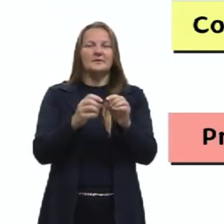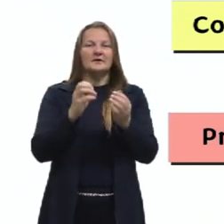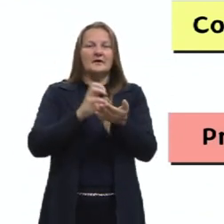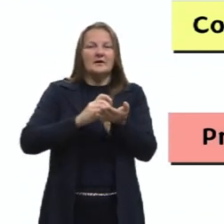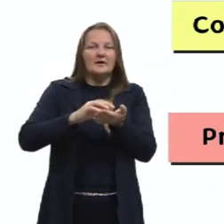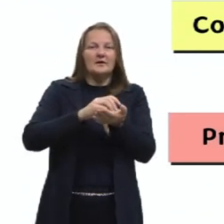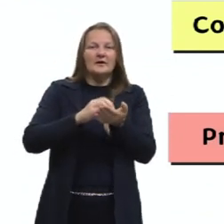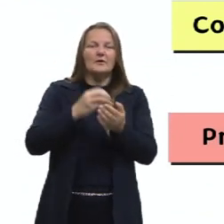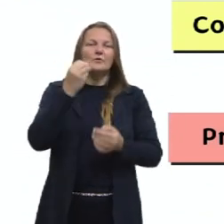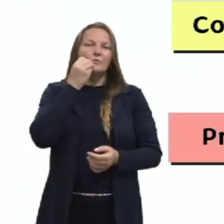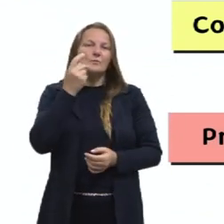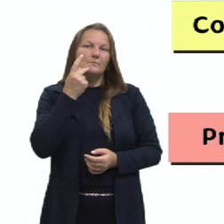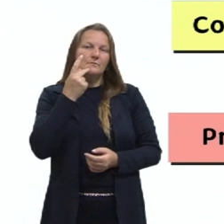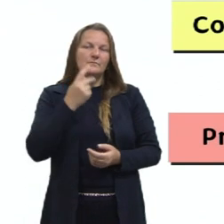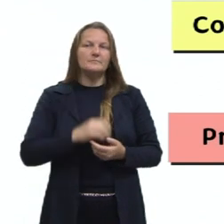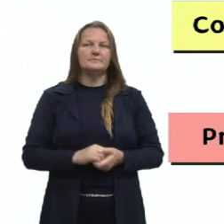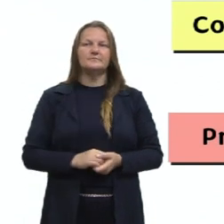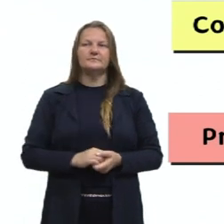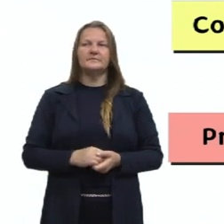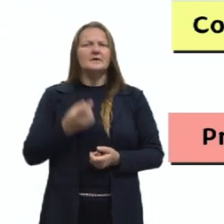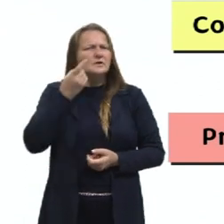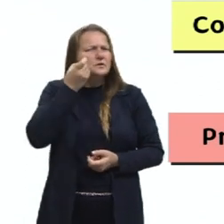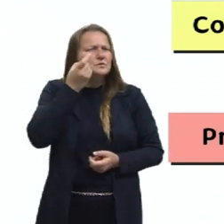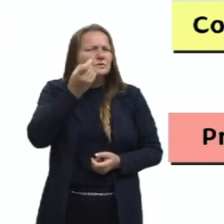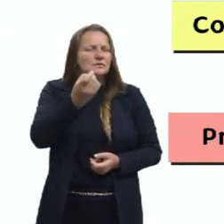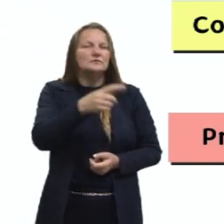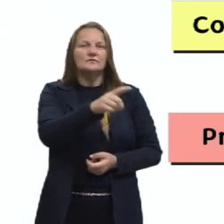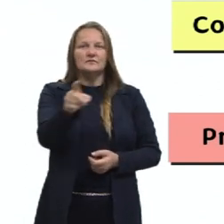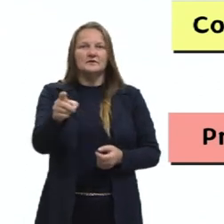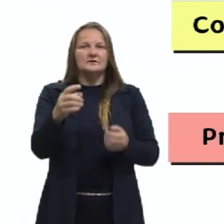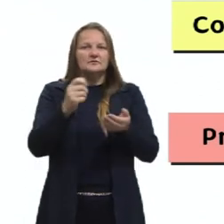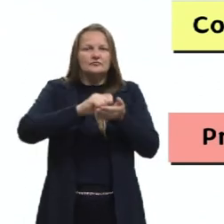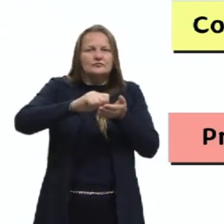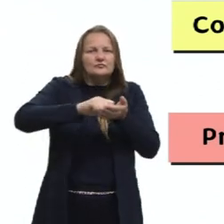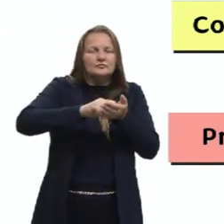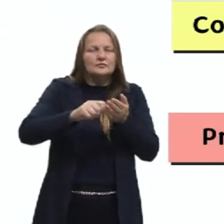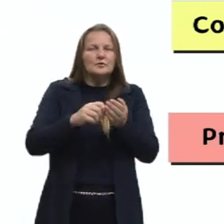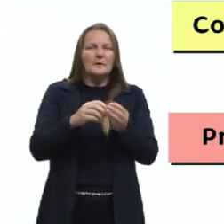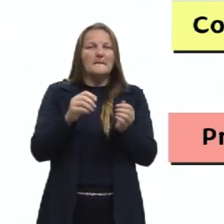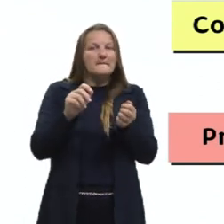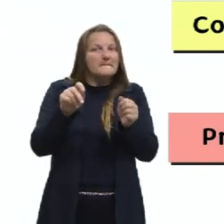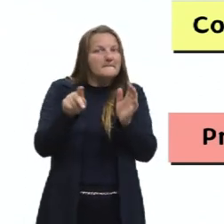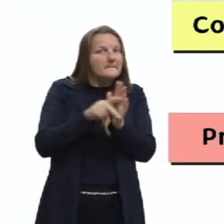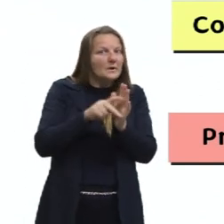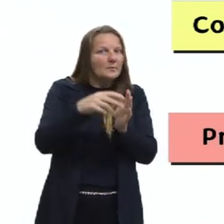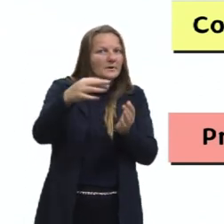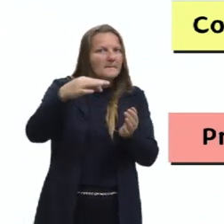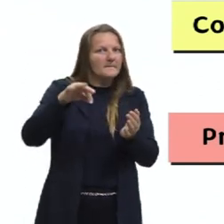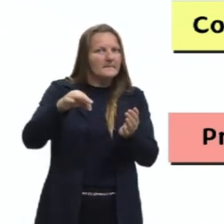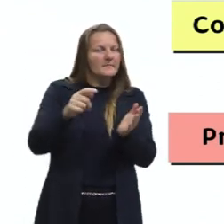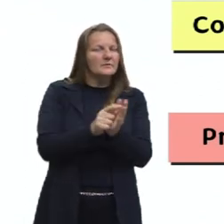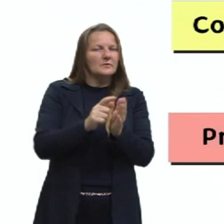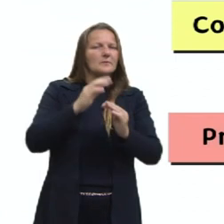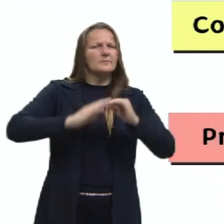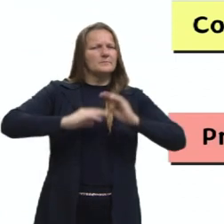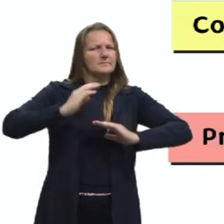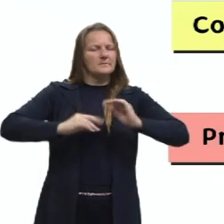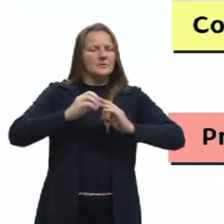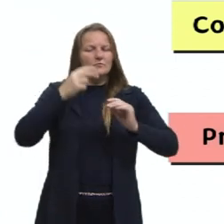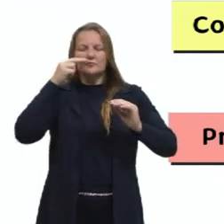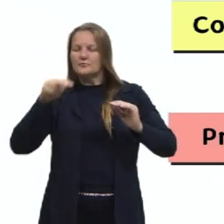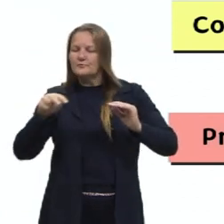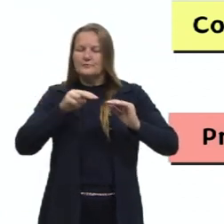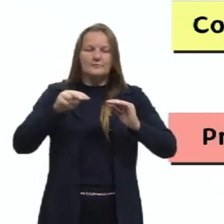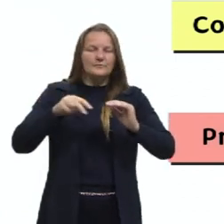probabilidade. É interessante que vocês tenham essas anotações feitas aí na hora de praticar, de treinar